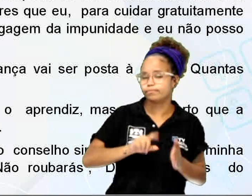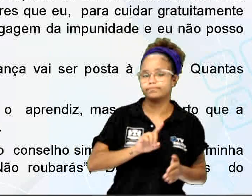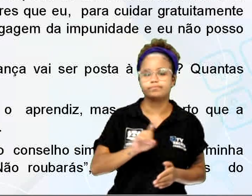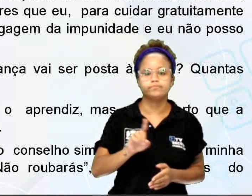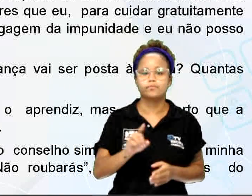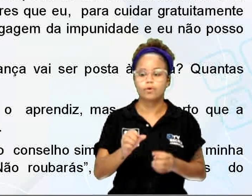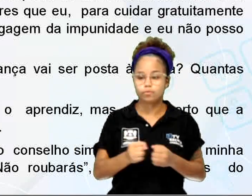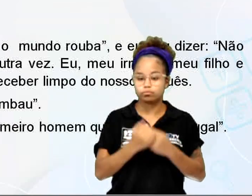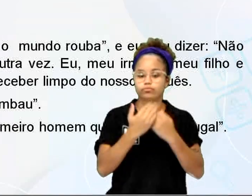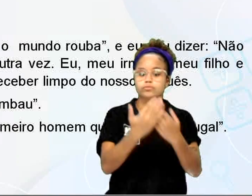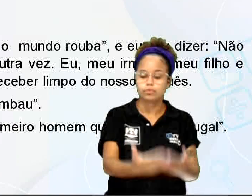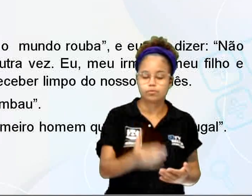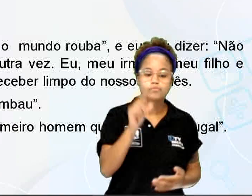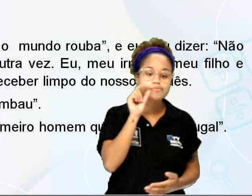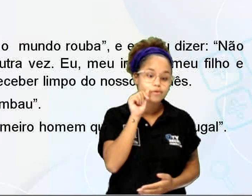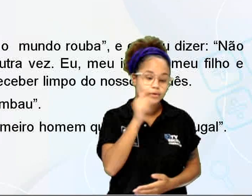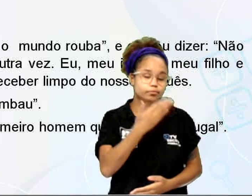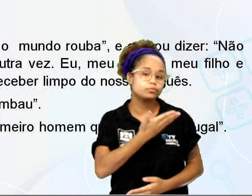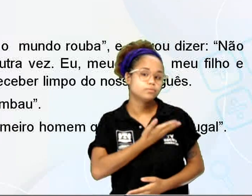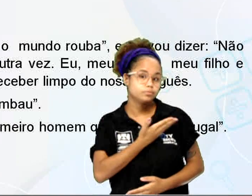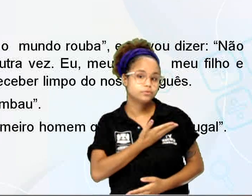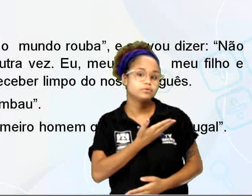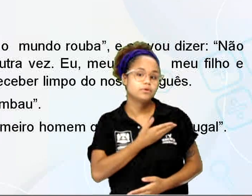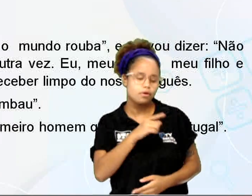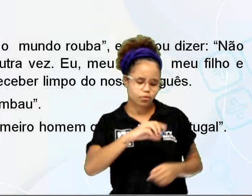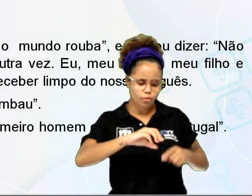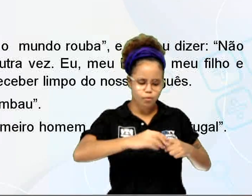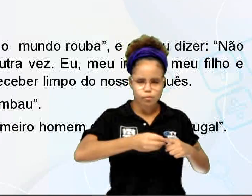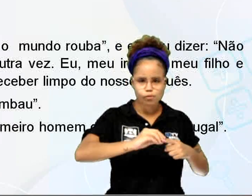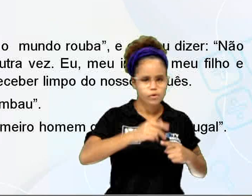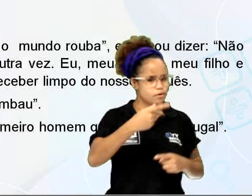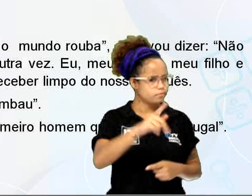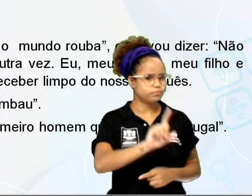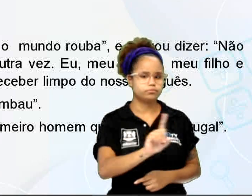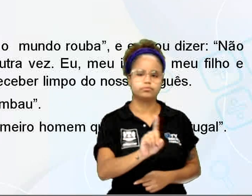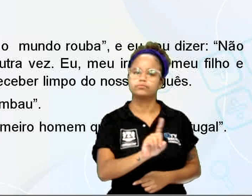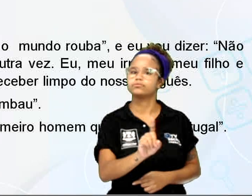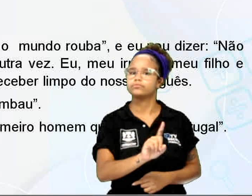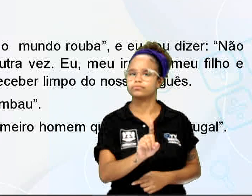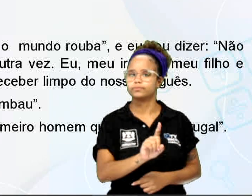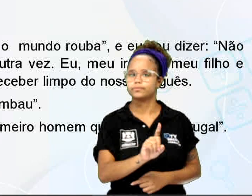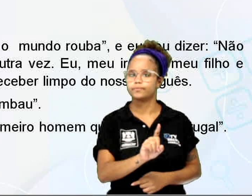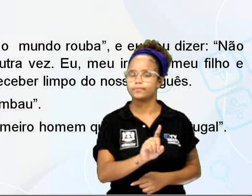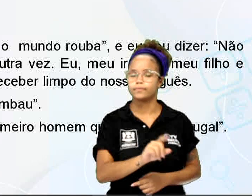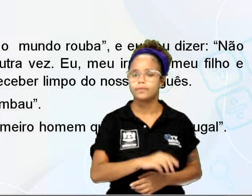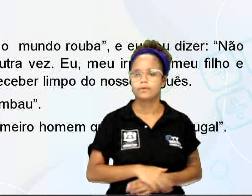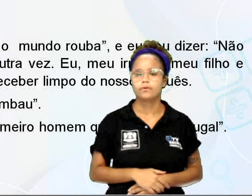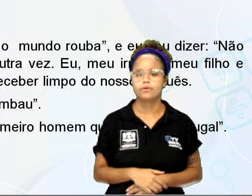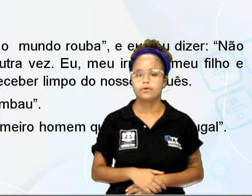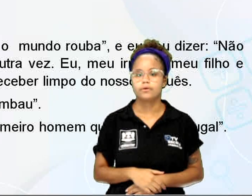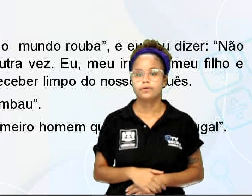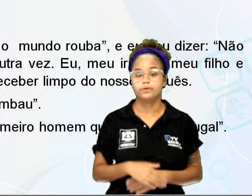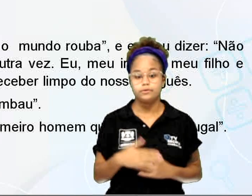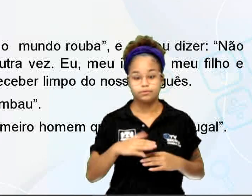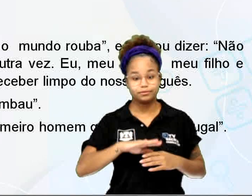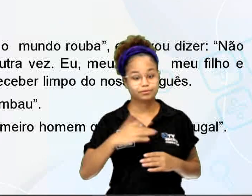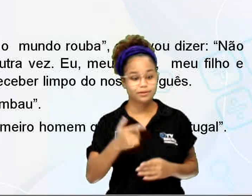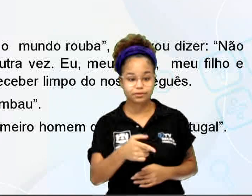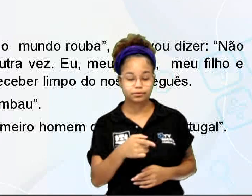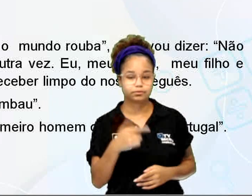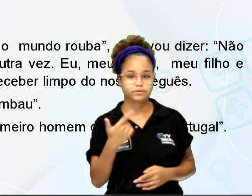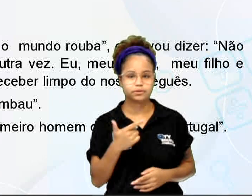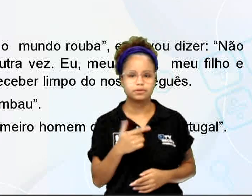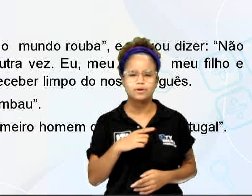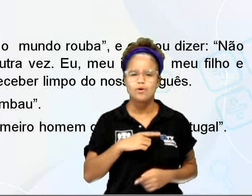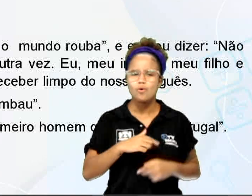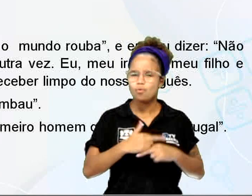Devolva ao lápis do coleguinha. Esse apontador não é seu, minha filhada. Perdão, minha filhinha. Ao invés disso, tanta